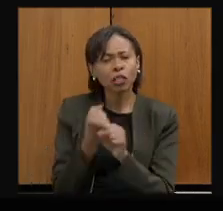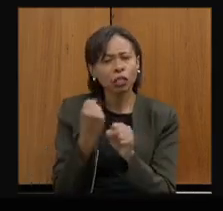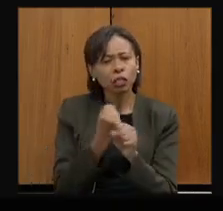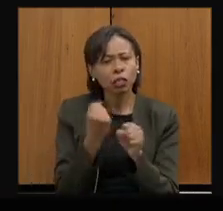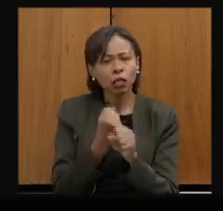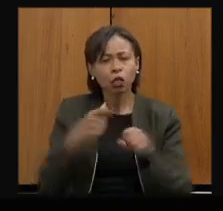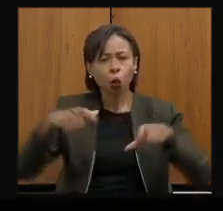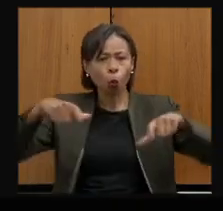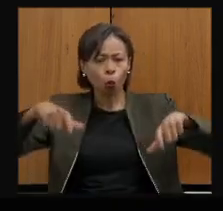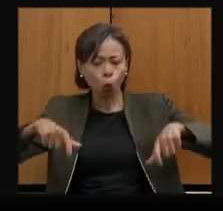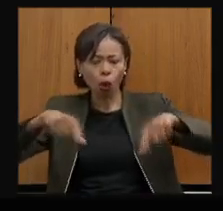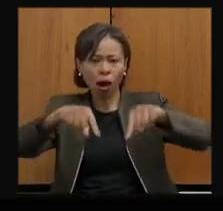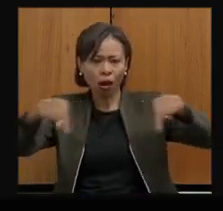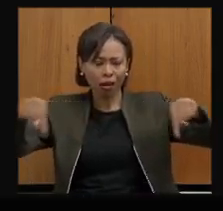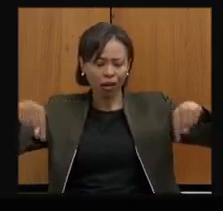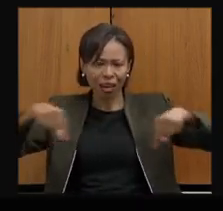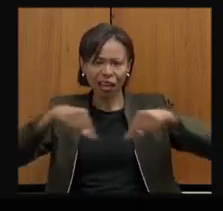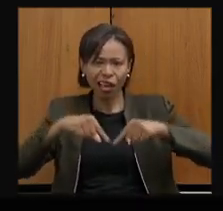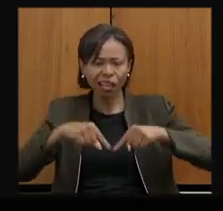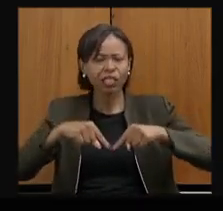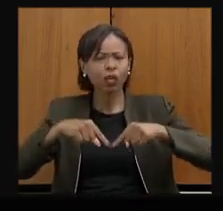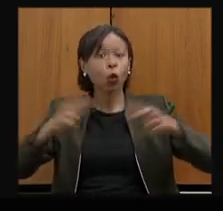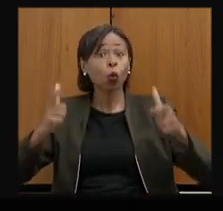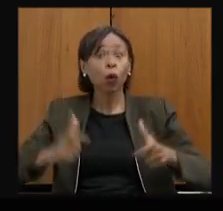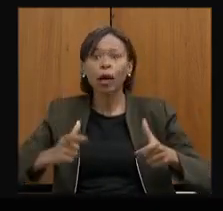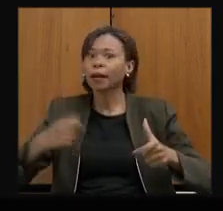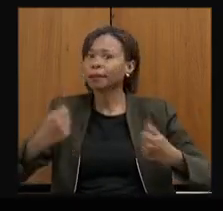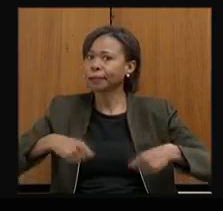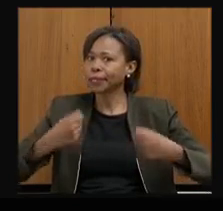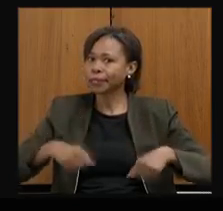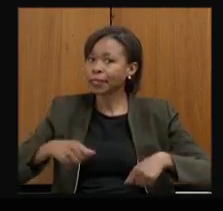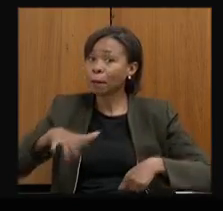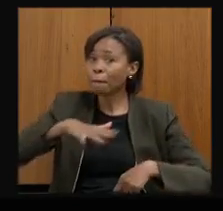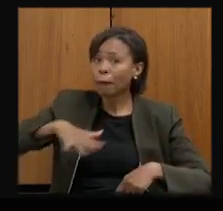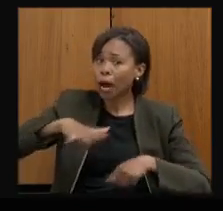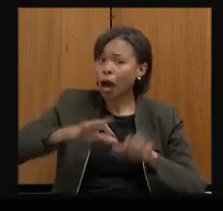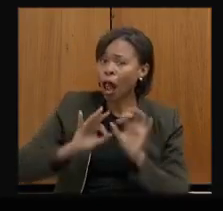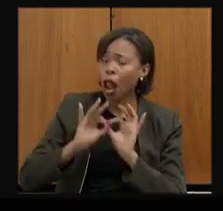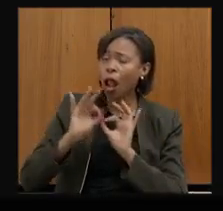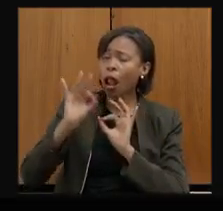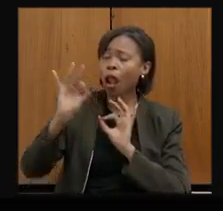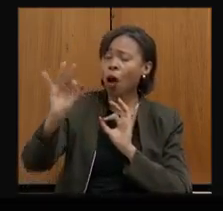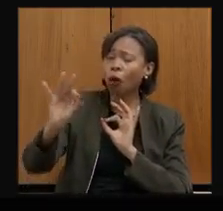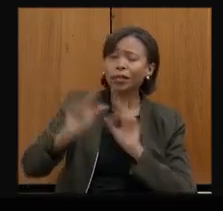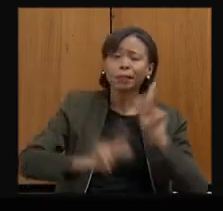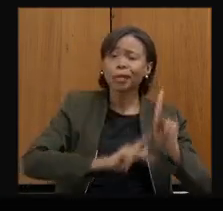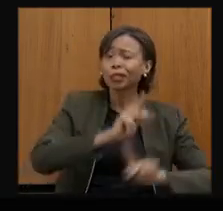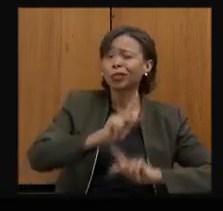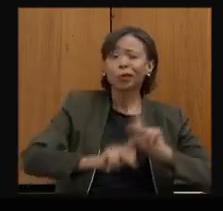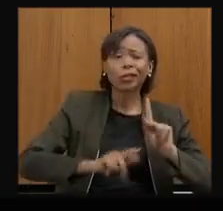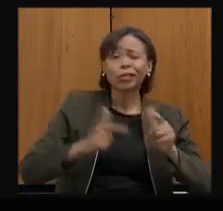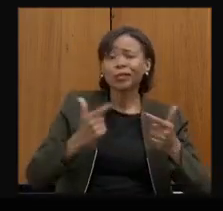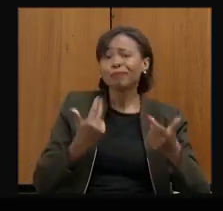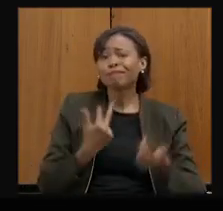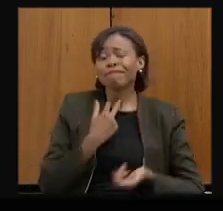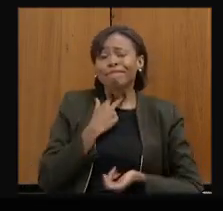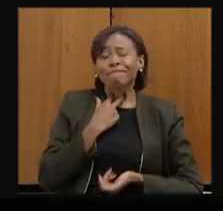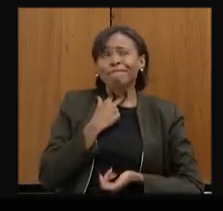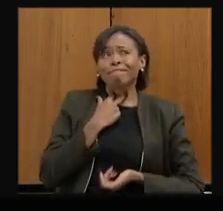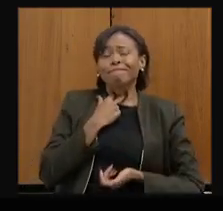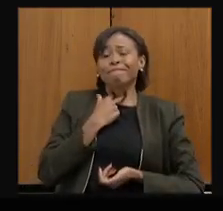locais e que precisam, principalmente nos bairros mais distantes, que a população não tem acesso a nenhum tipo de